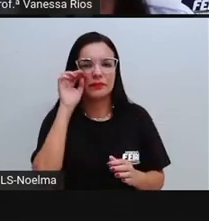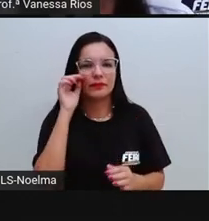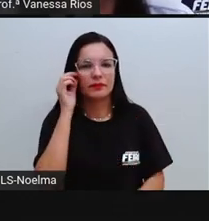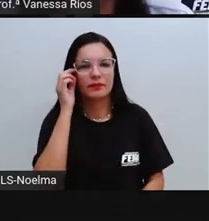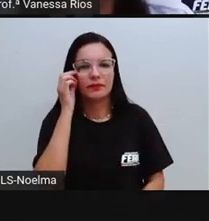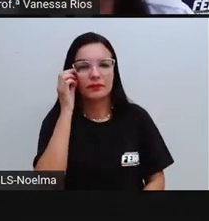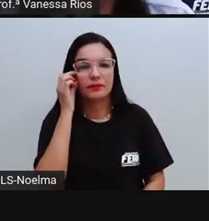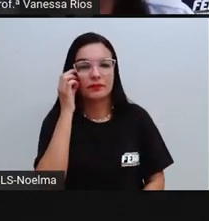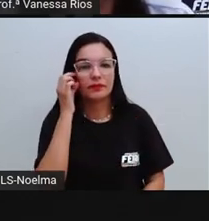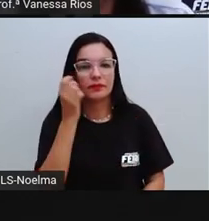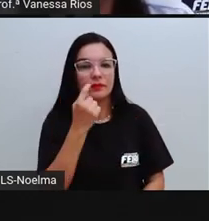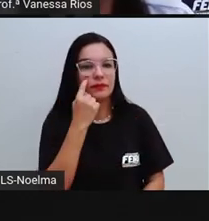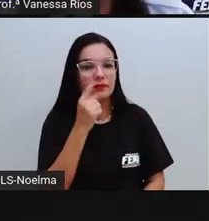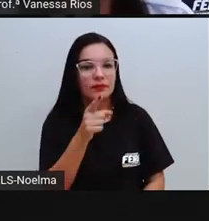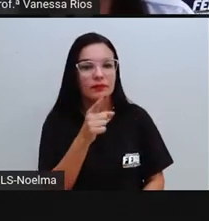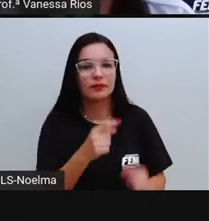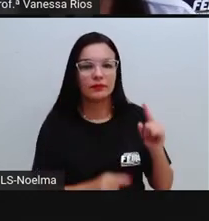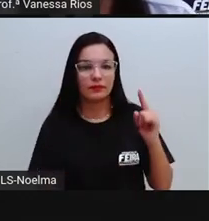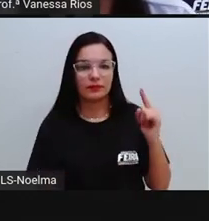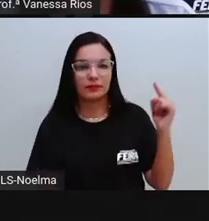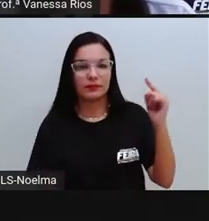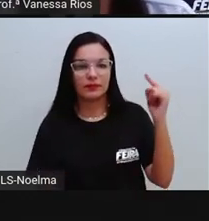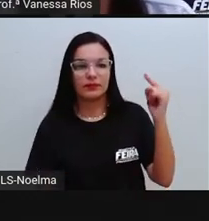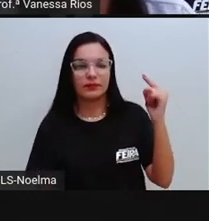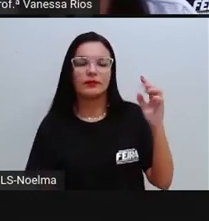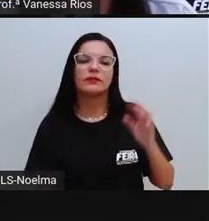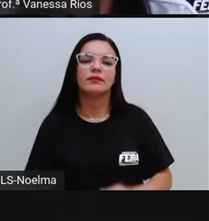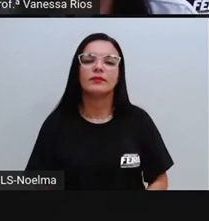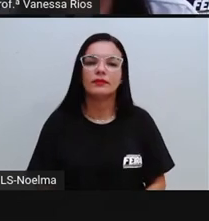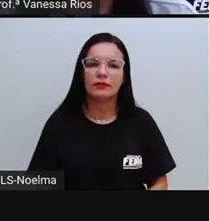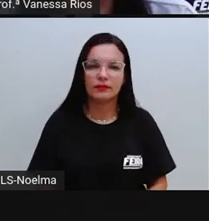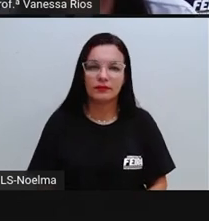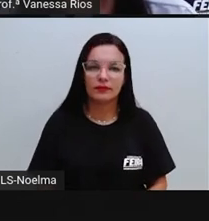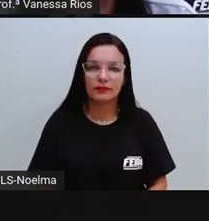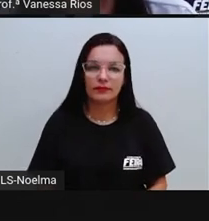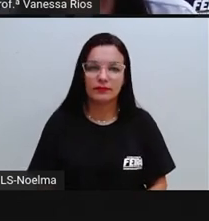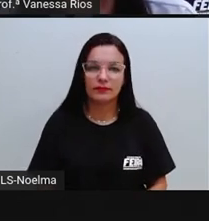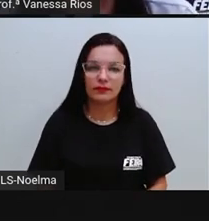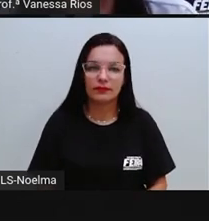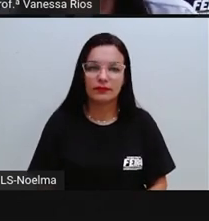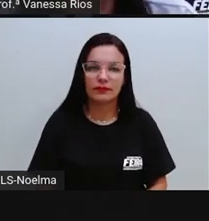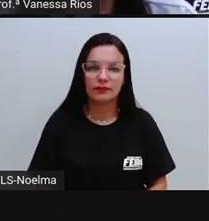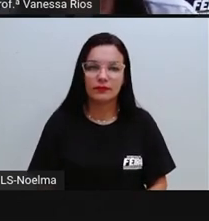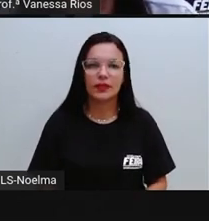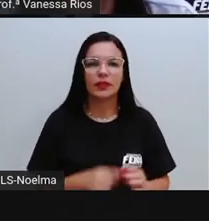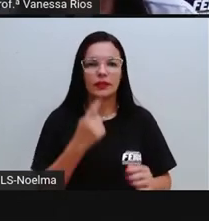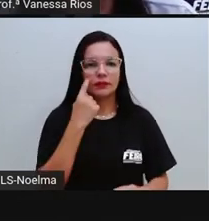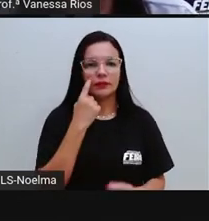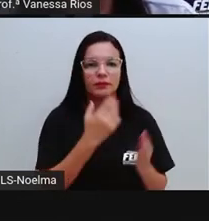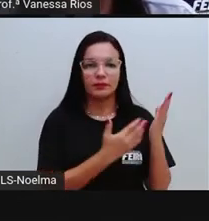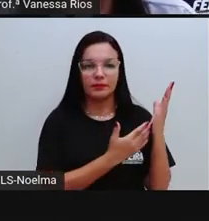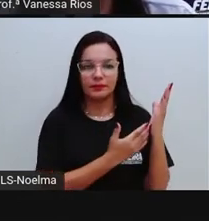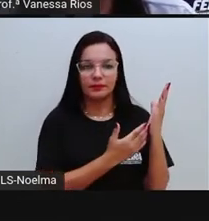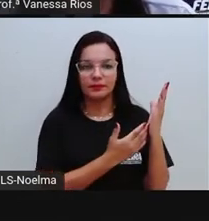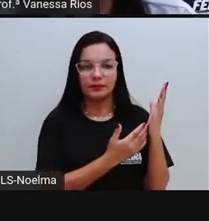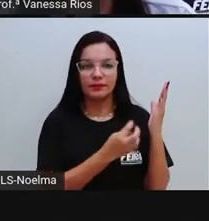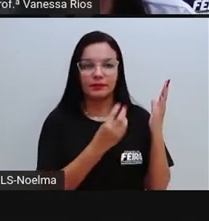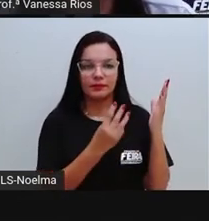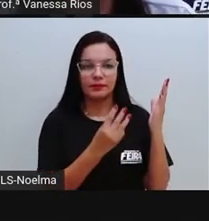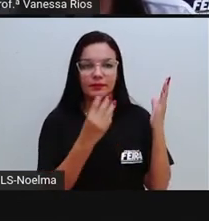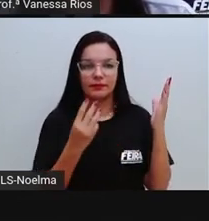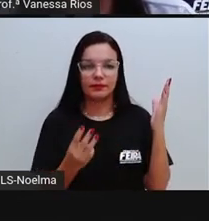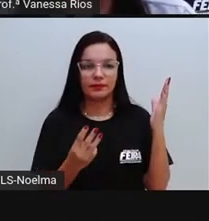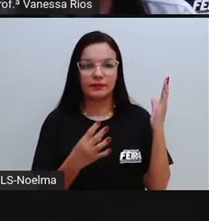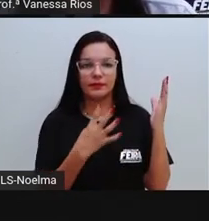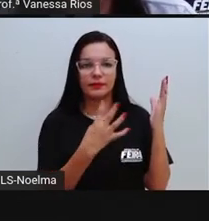olhem só, uma, a possibilidade de sair 1 e 1, 2 e 2, 3 e